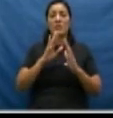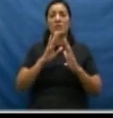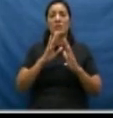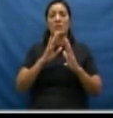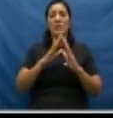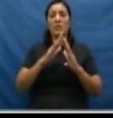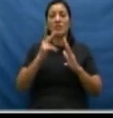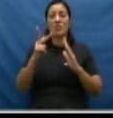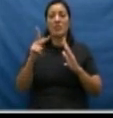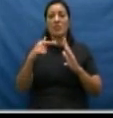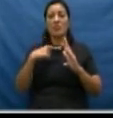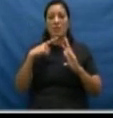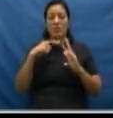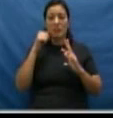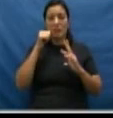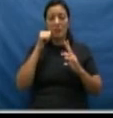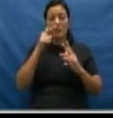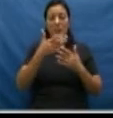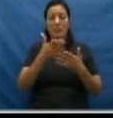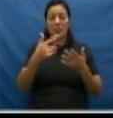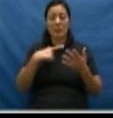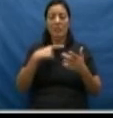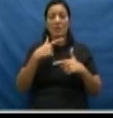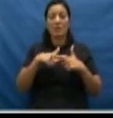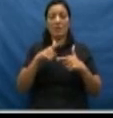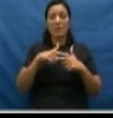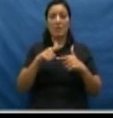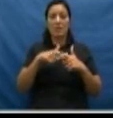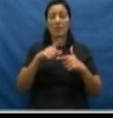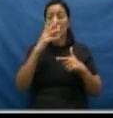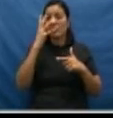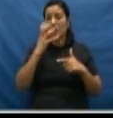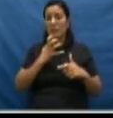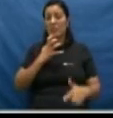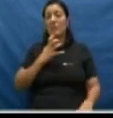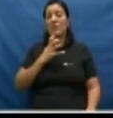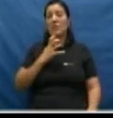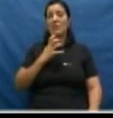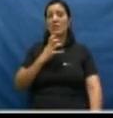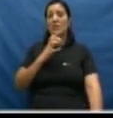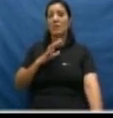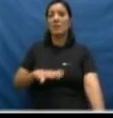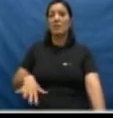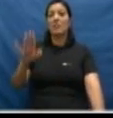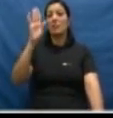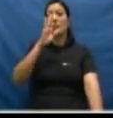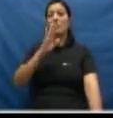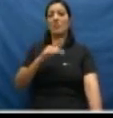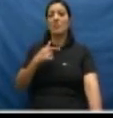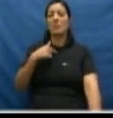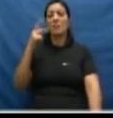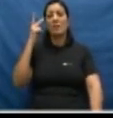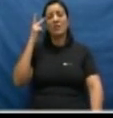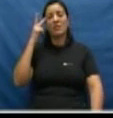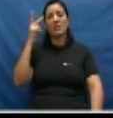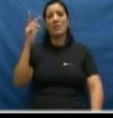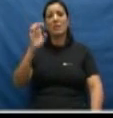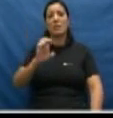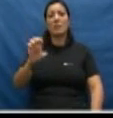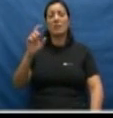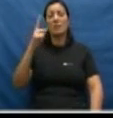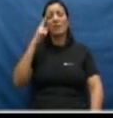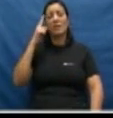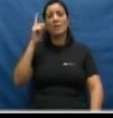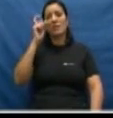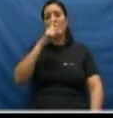onde houver uma delegacia da mulher. E nós temos um problema muito sério em todo o Brasil e no estado de São Paulo. é mais grave